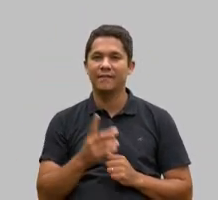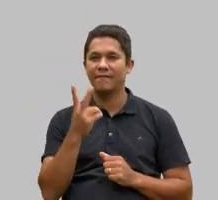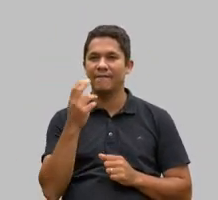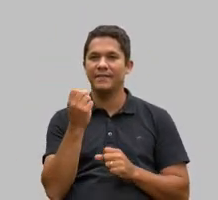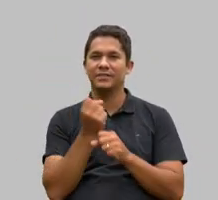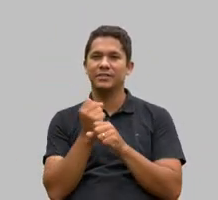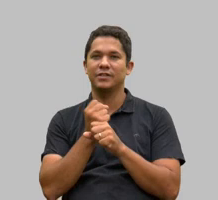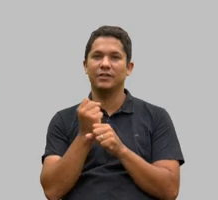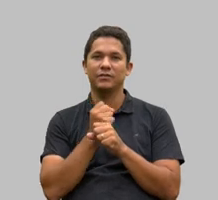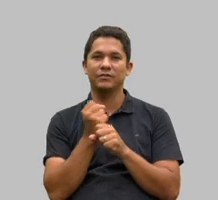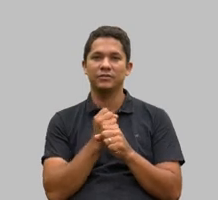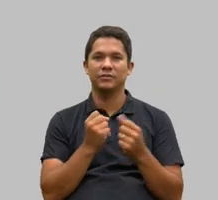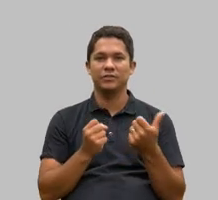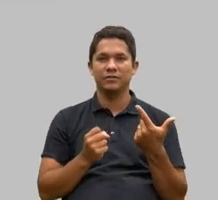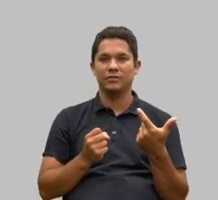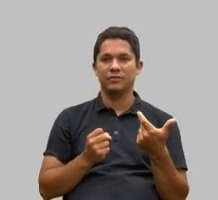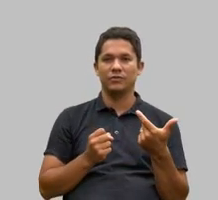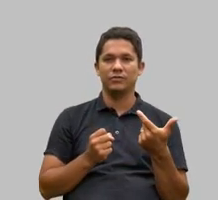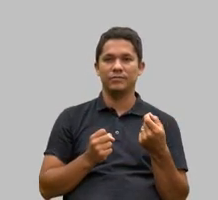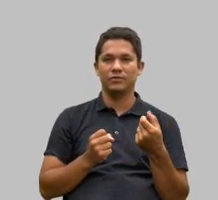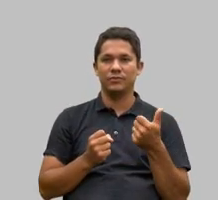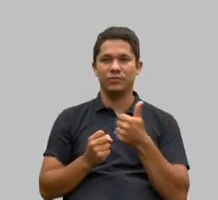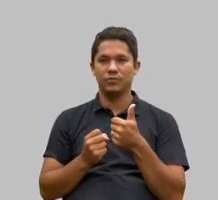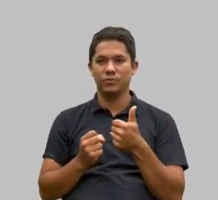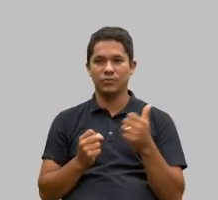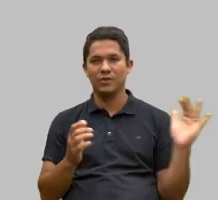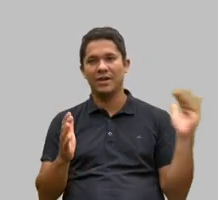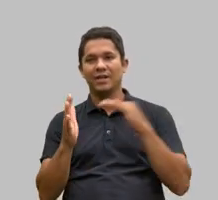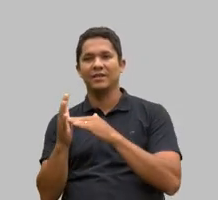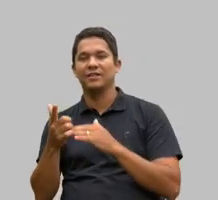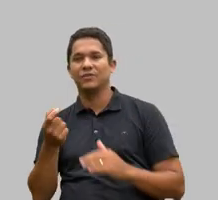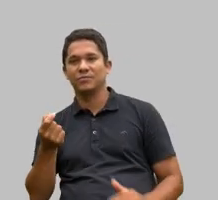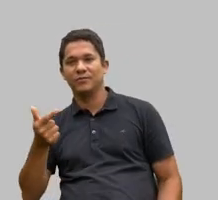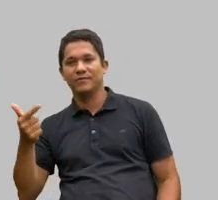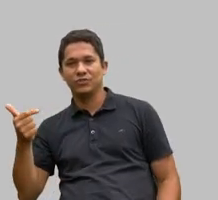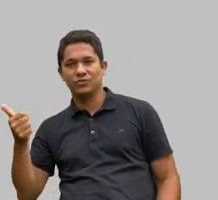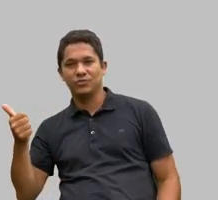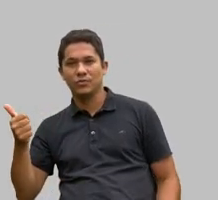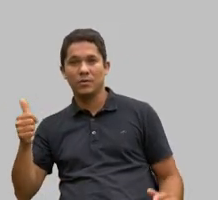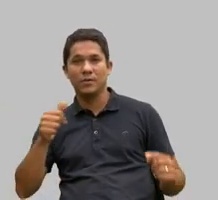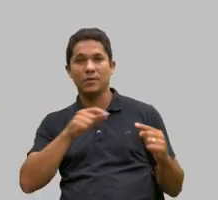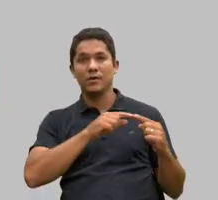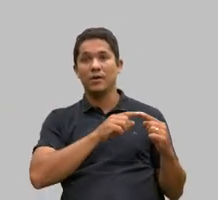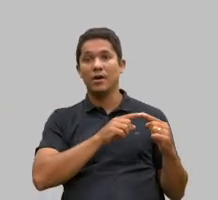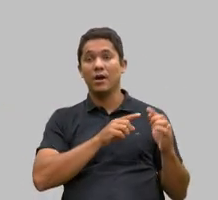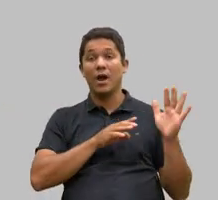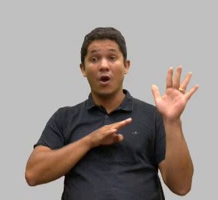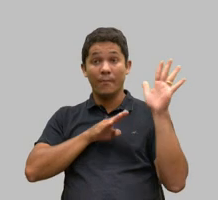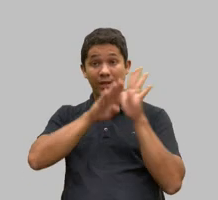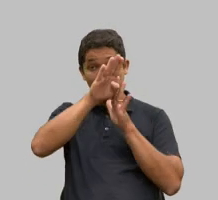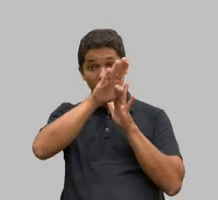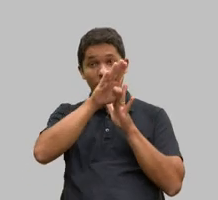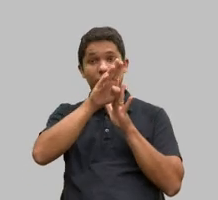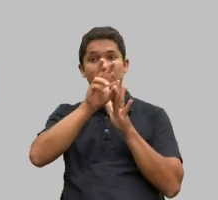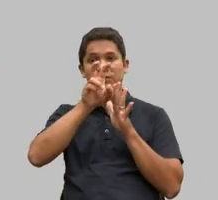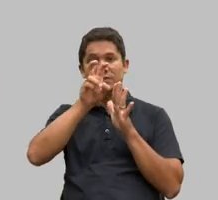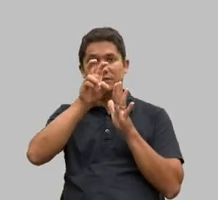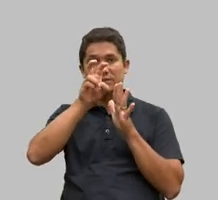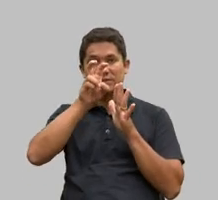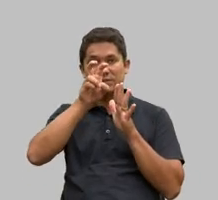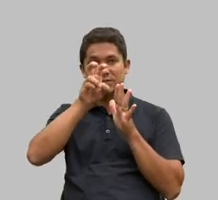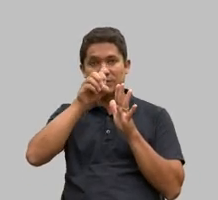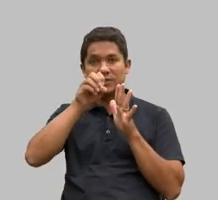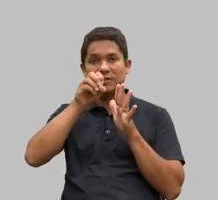2001 para 2021, um salto gigantesco, mais de 50% no aumento. Mas aumento de número de